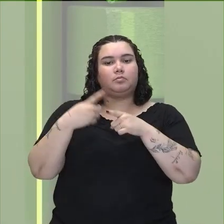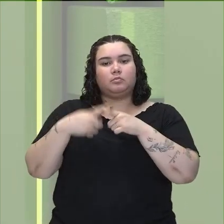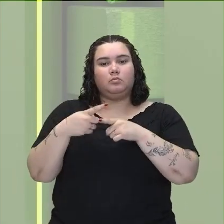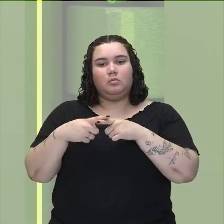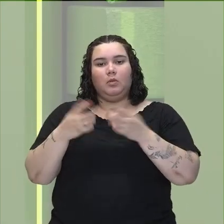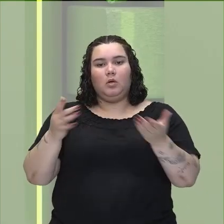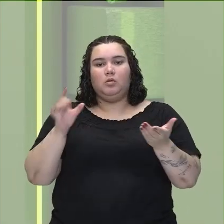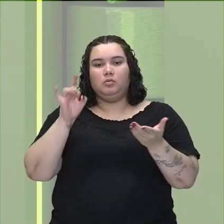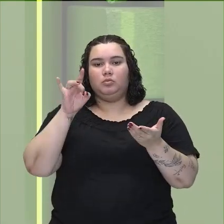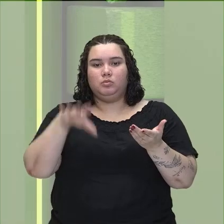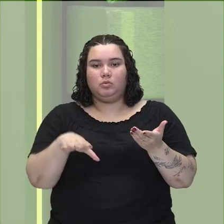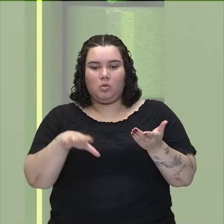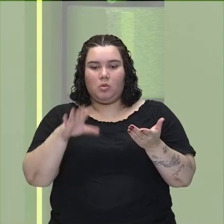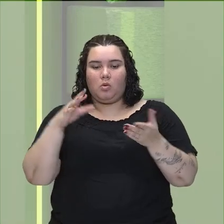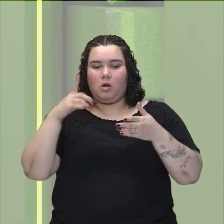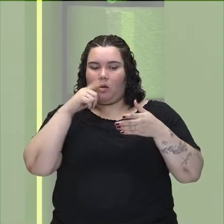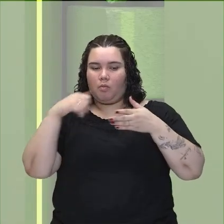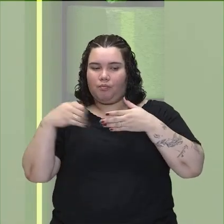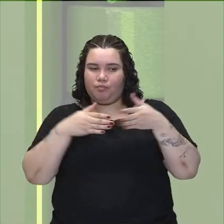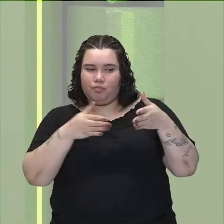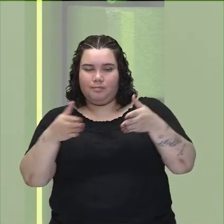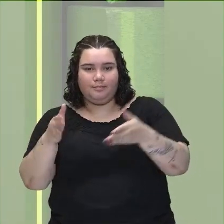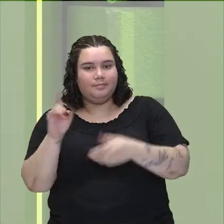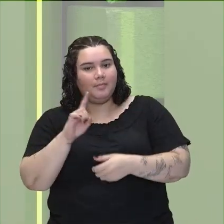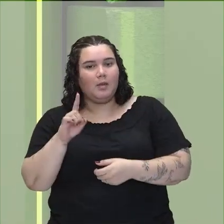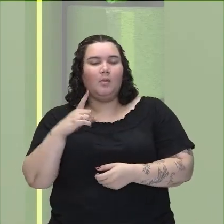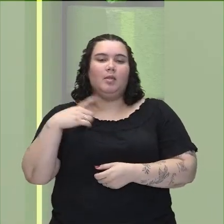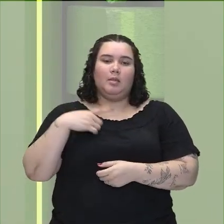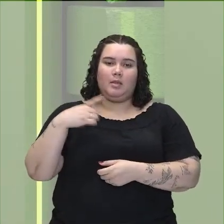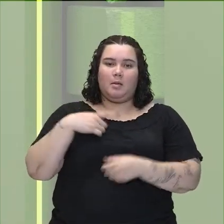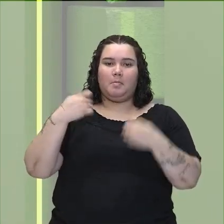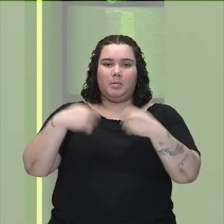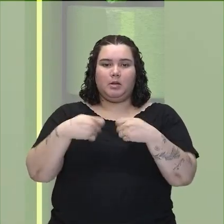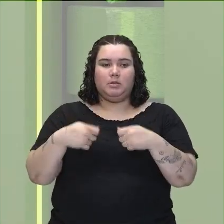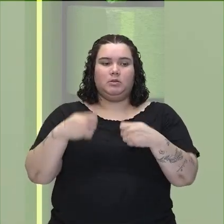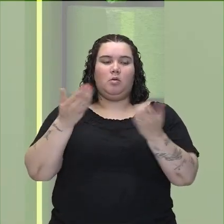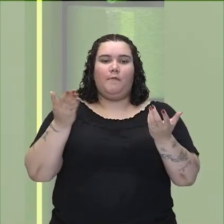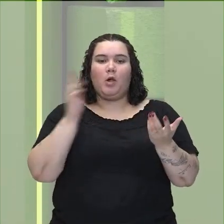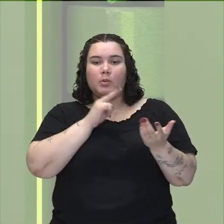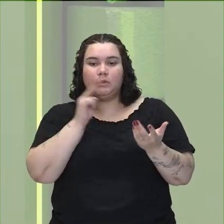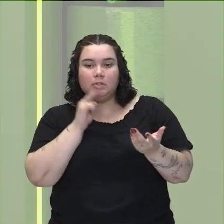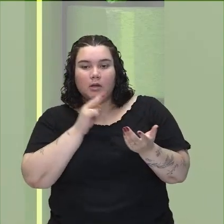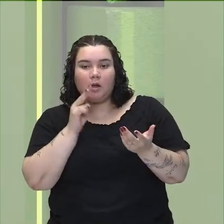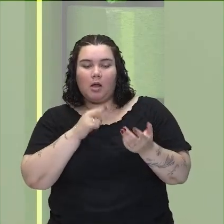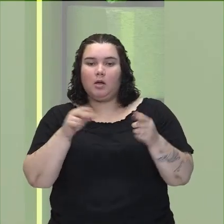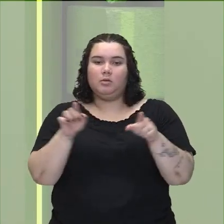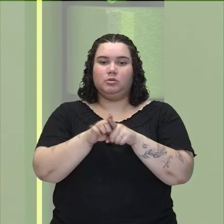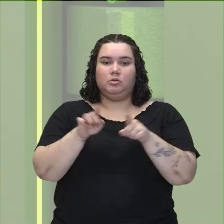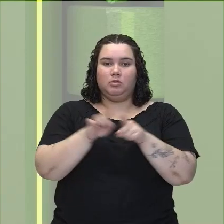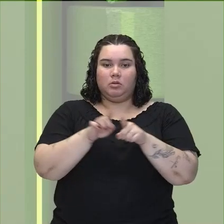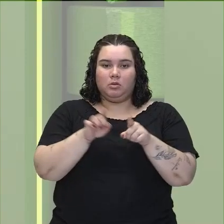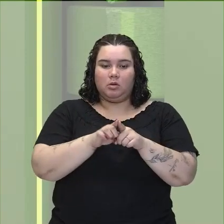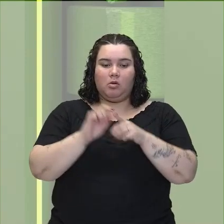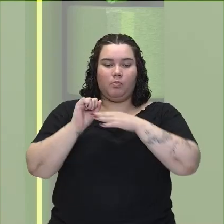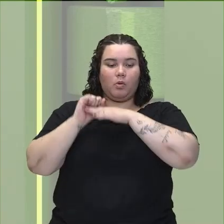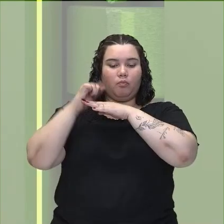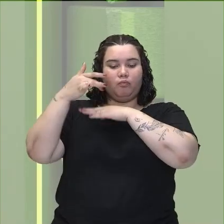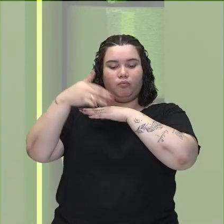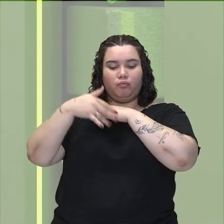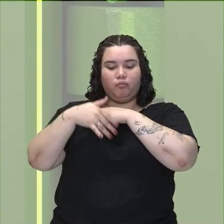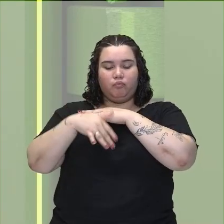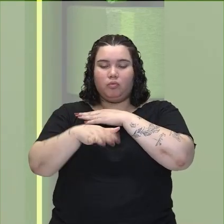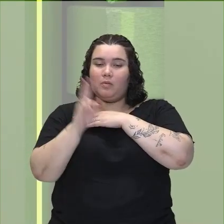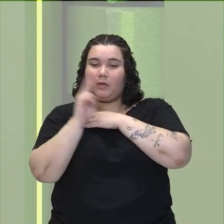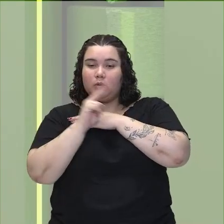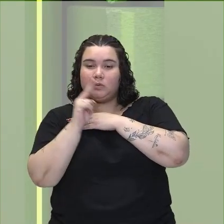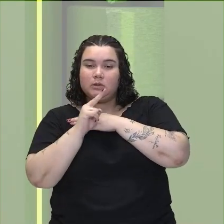tenha somente o rio passando por ali, é necessário que ele tenha uma certa velocidade, uma certa constância, uma certa queda, para que nós